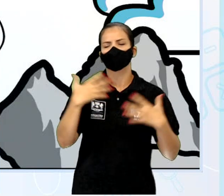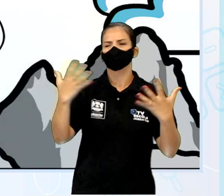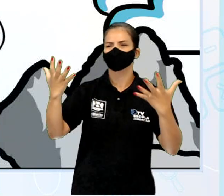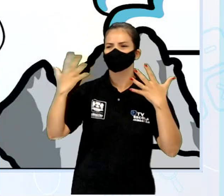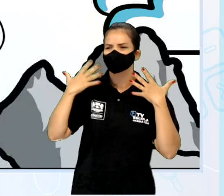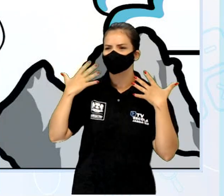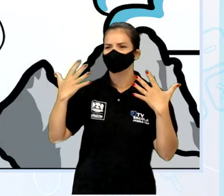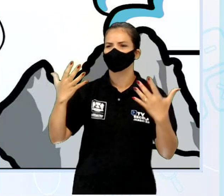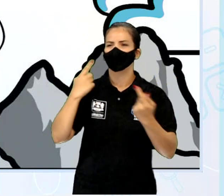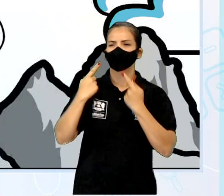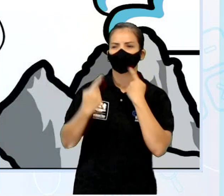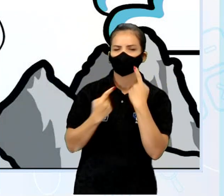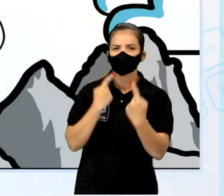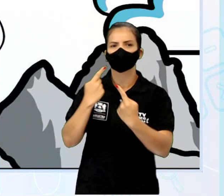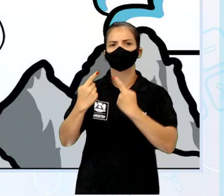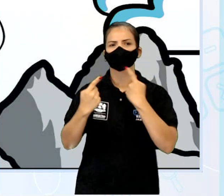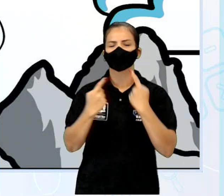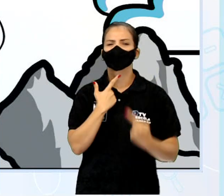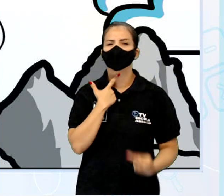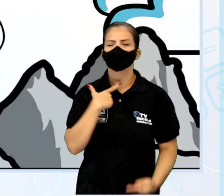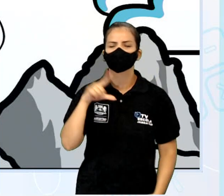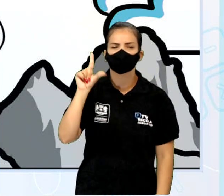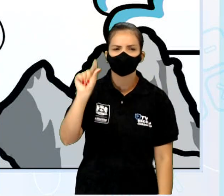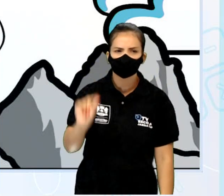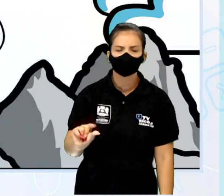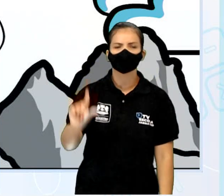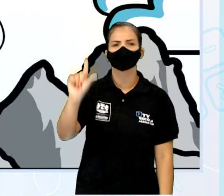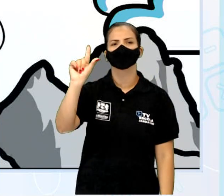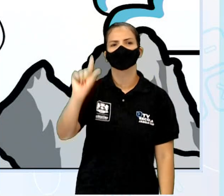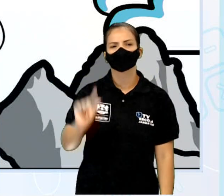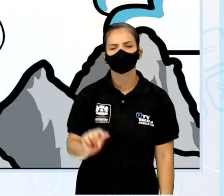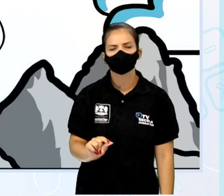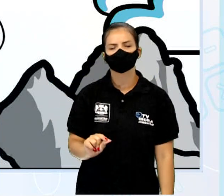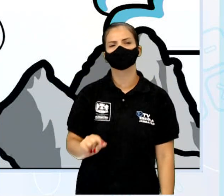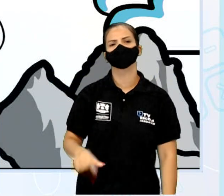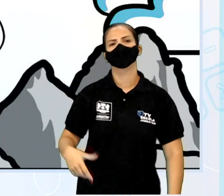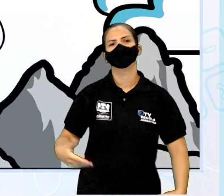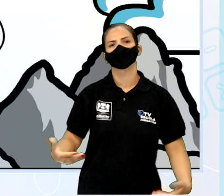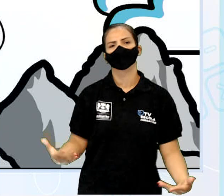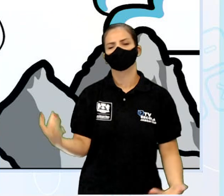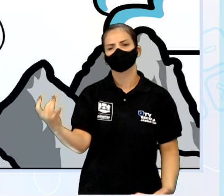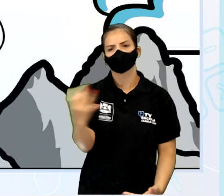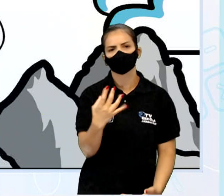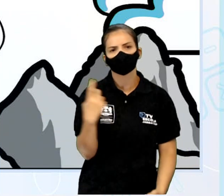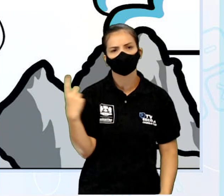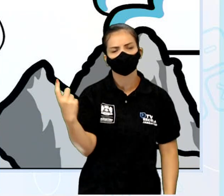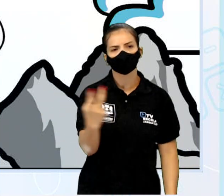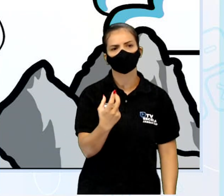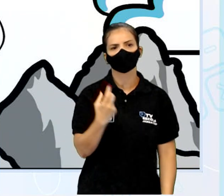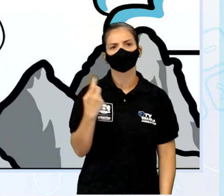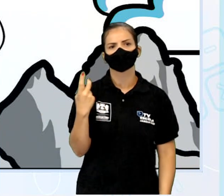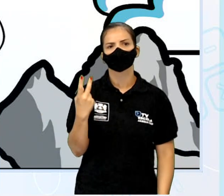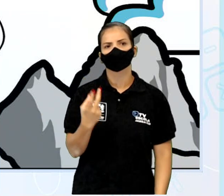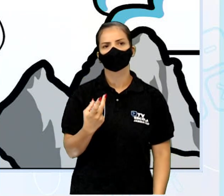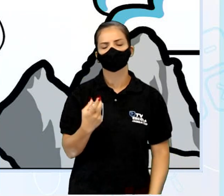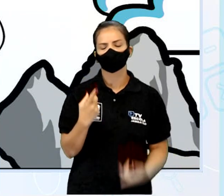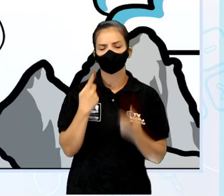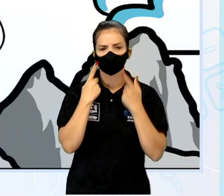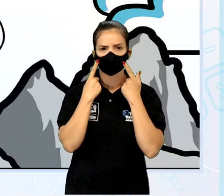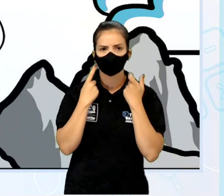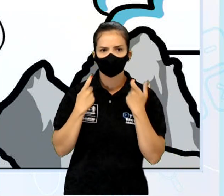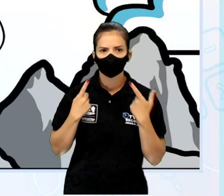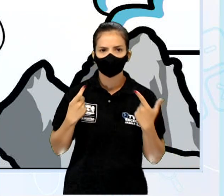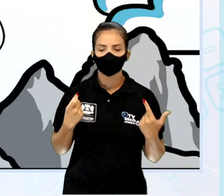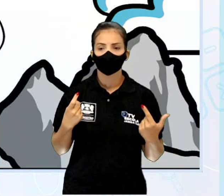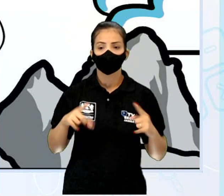reclamava. Que sede! Ele lamentava. Que solidão! Ele chorava. Mas